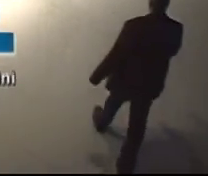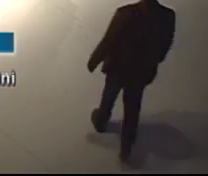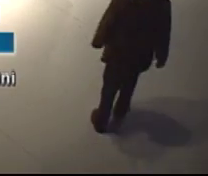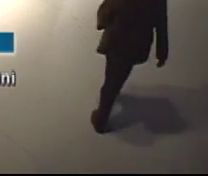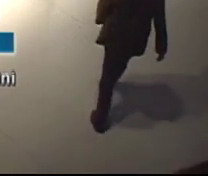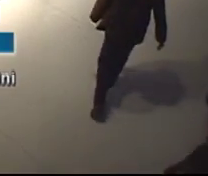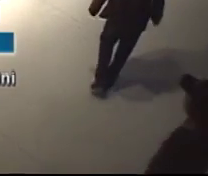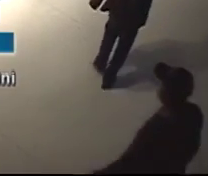E aí aí E